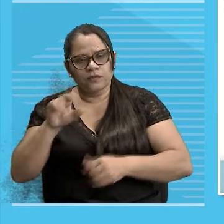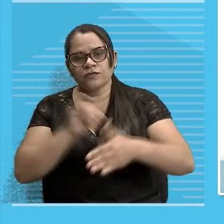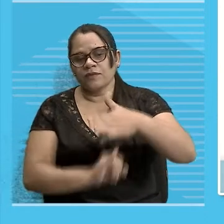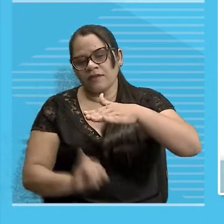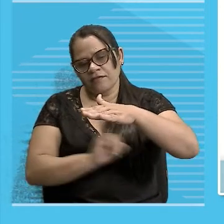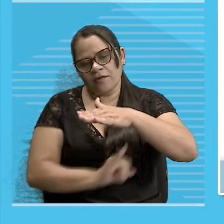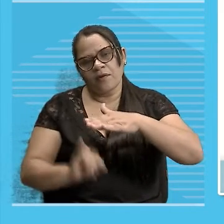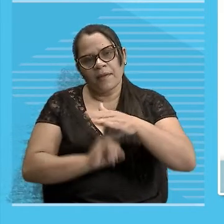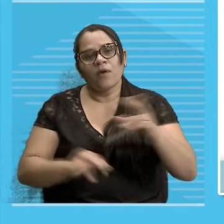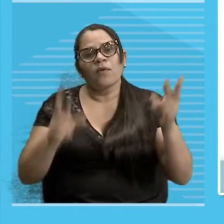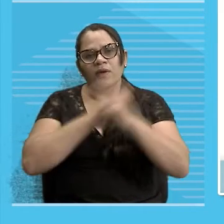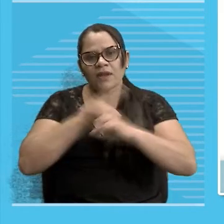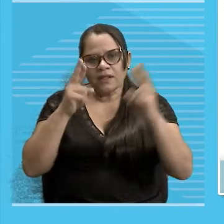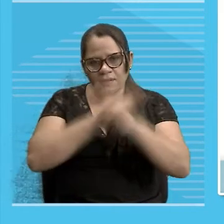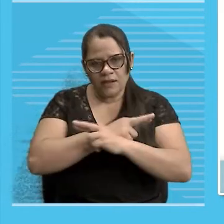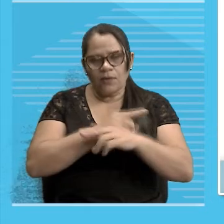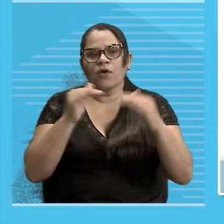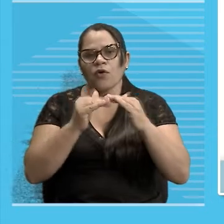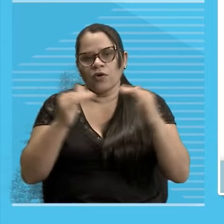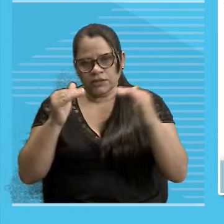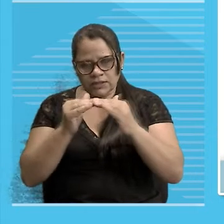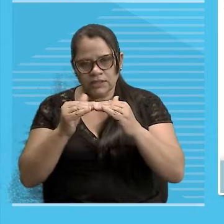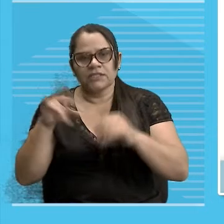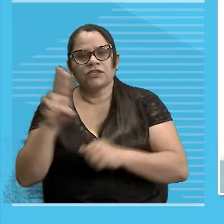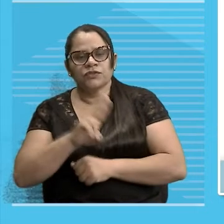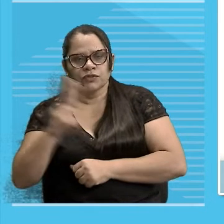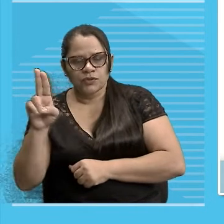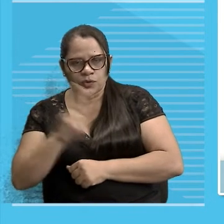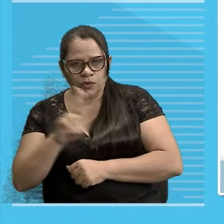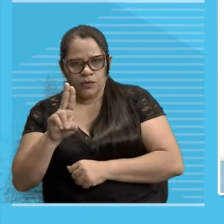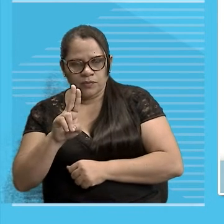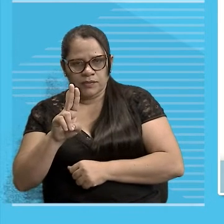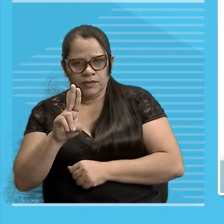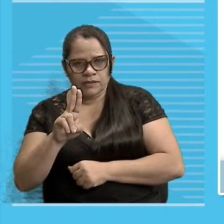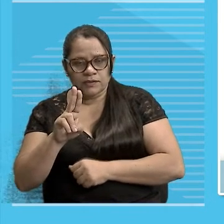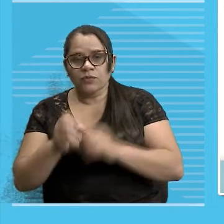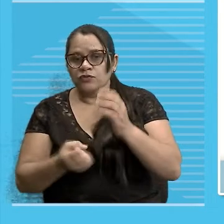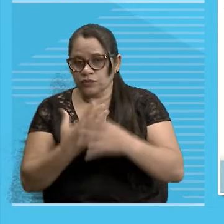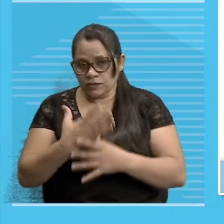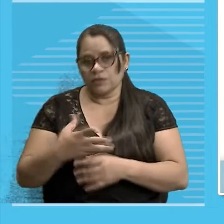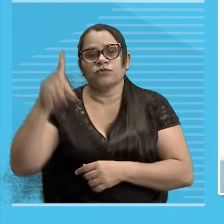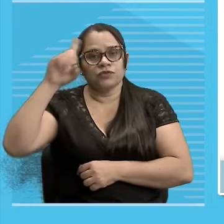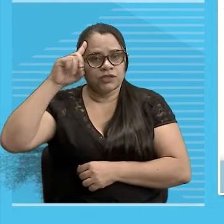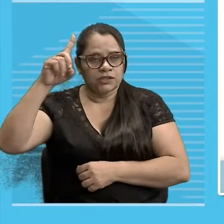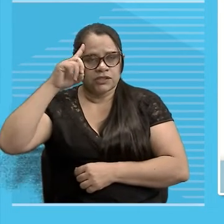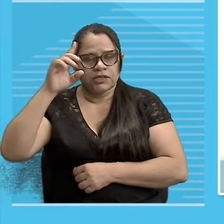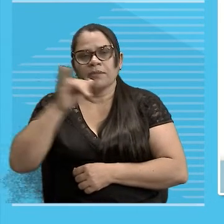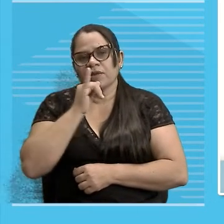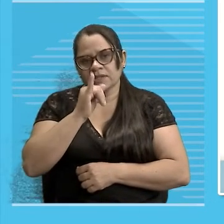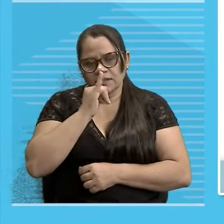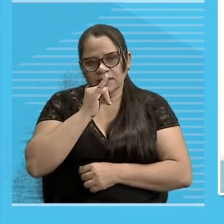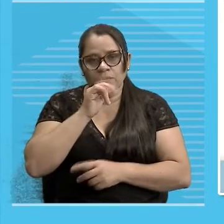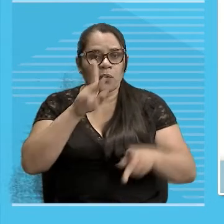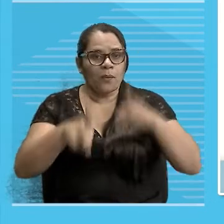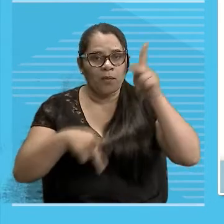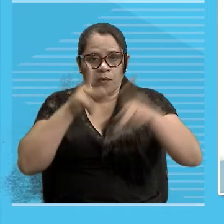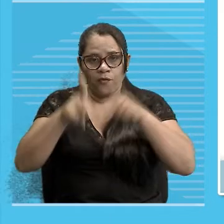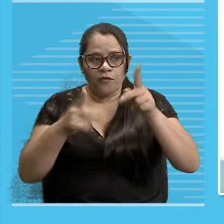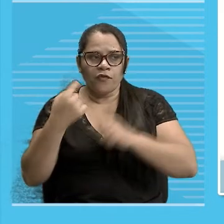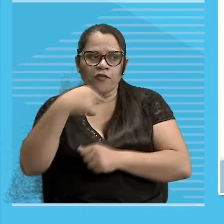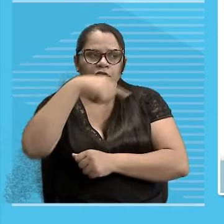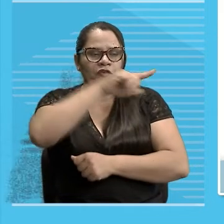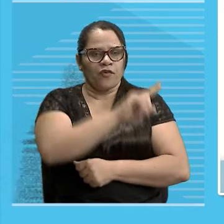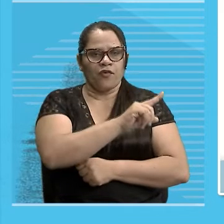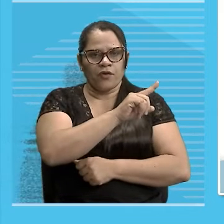Com relação Ao aspecto Da concordância São construções Cotidianas Em que a gente Diz Por exemplo O povo Foram Né?